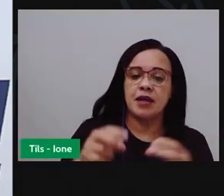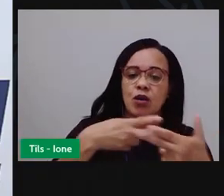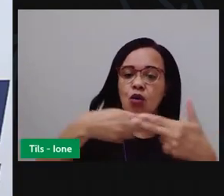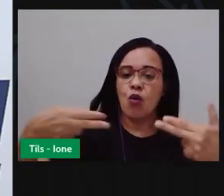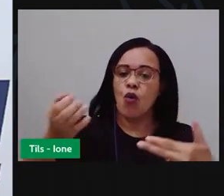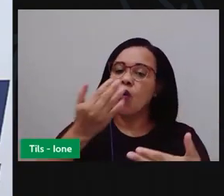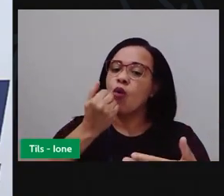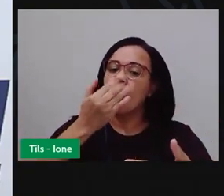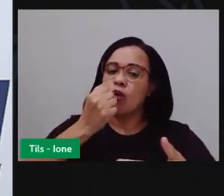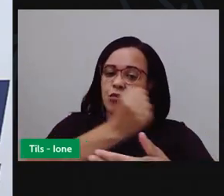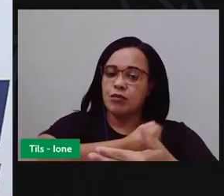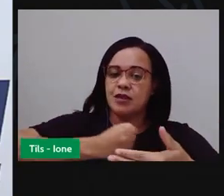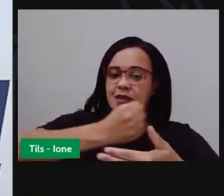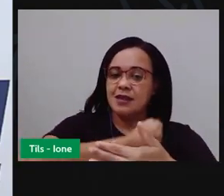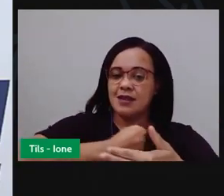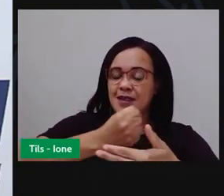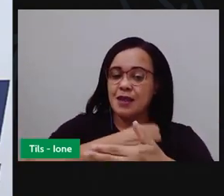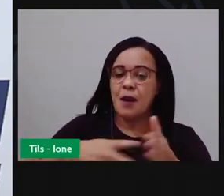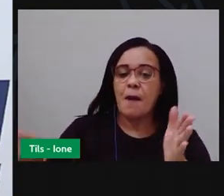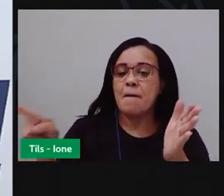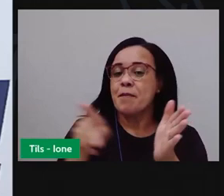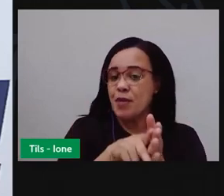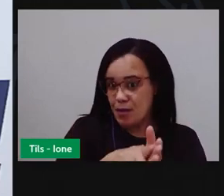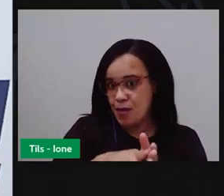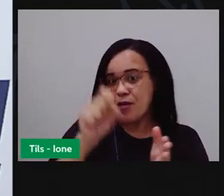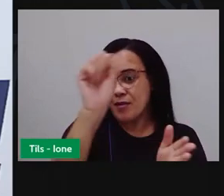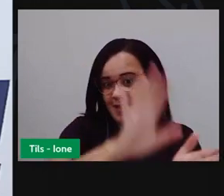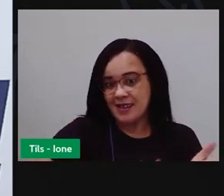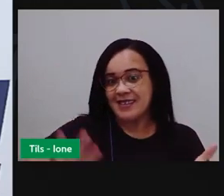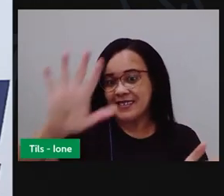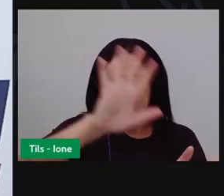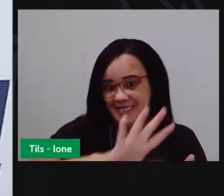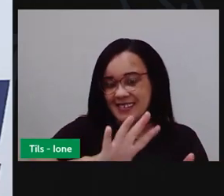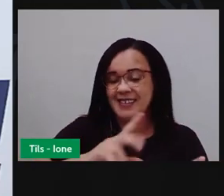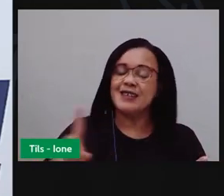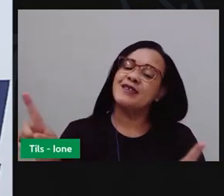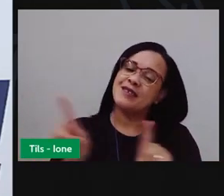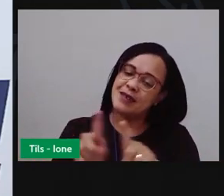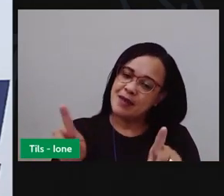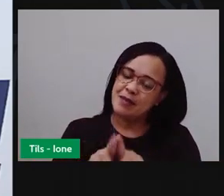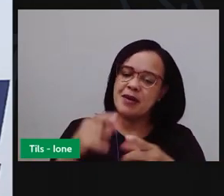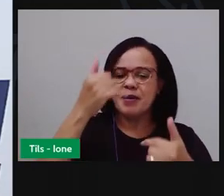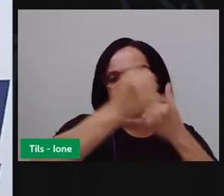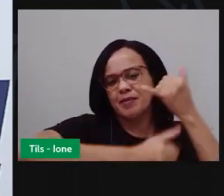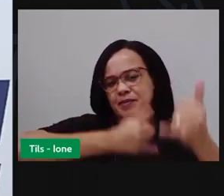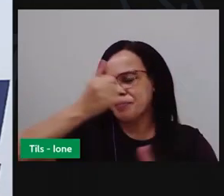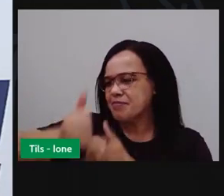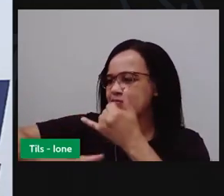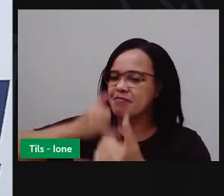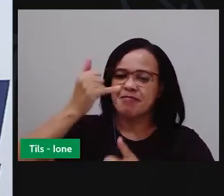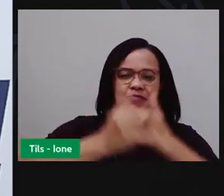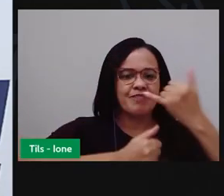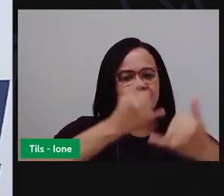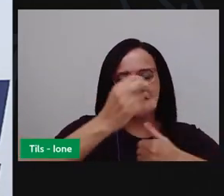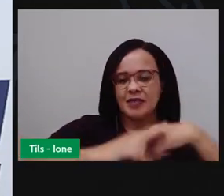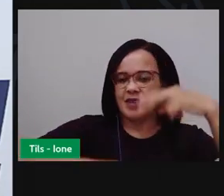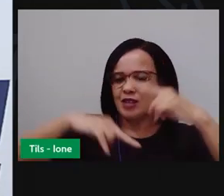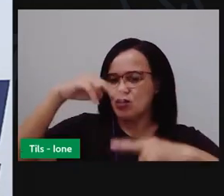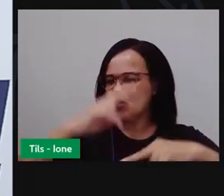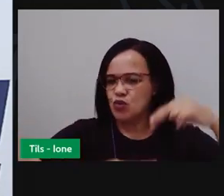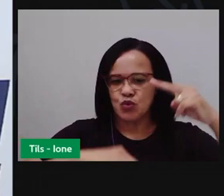milho, canjica. Vimos também brincadeiras que são comuns nas festas juninas, como